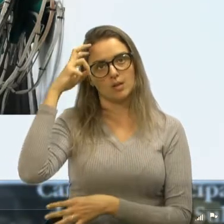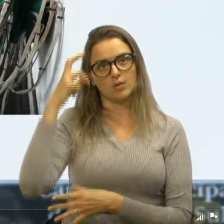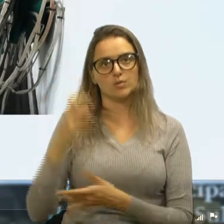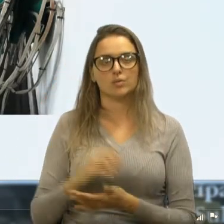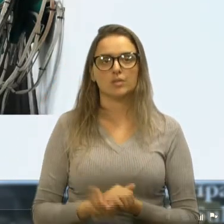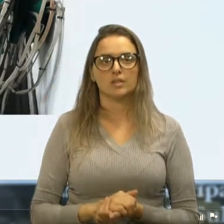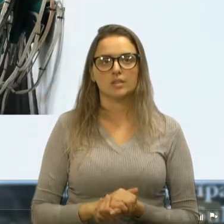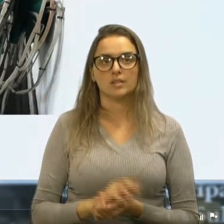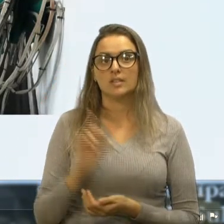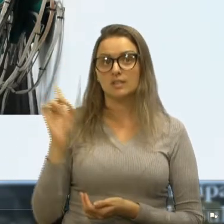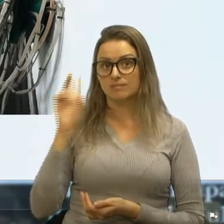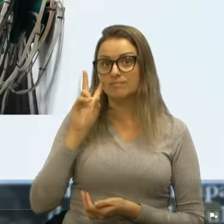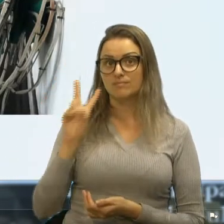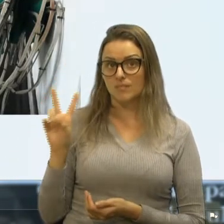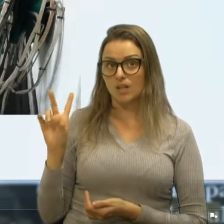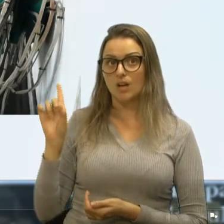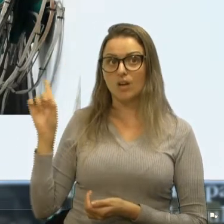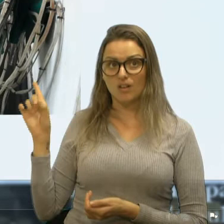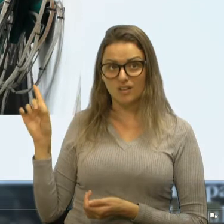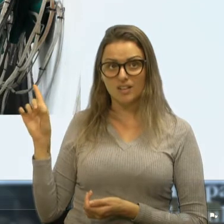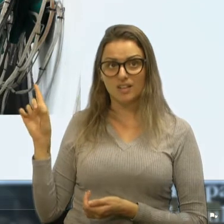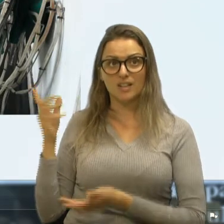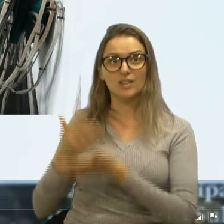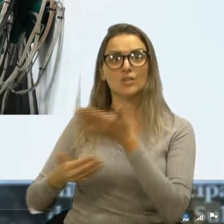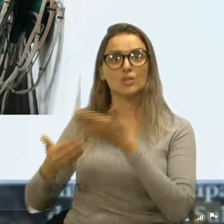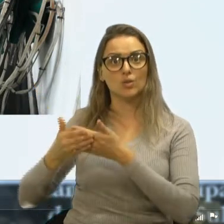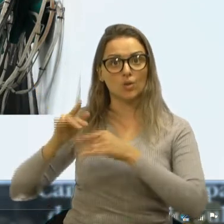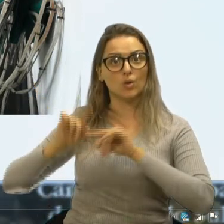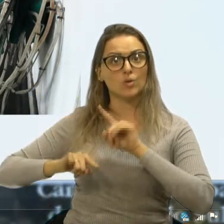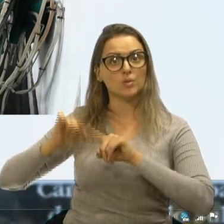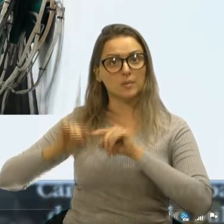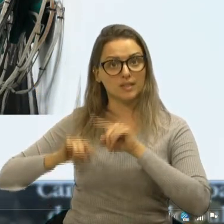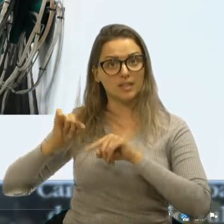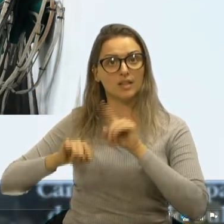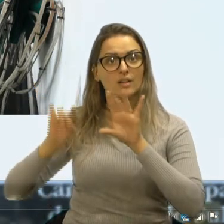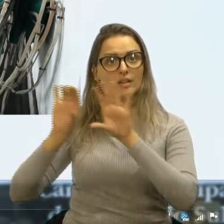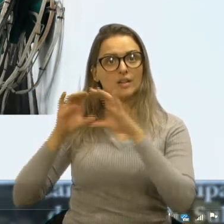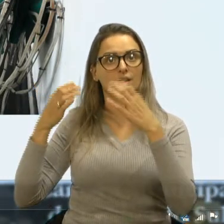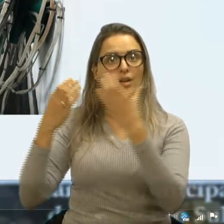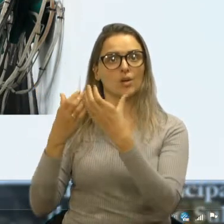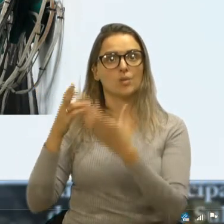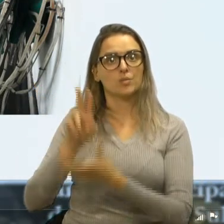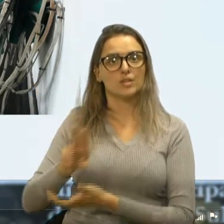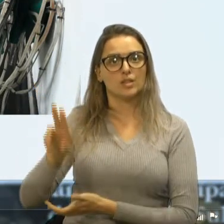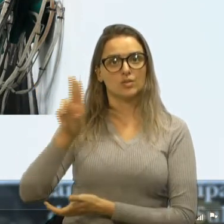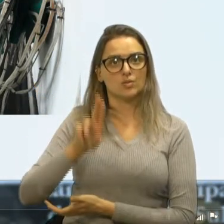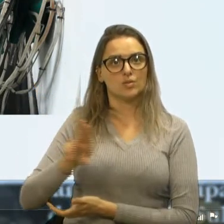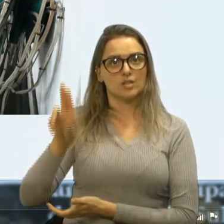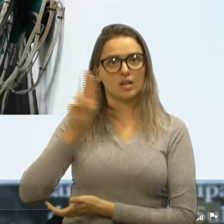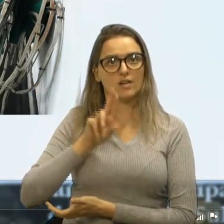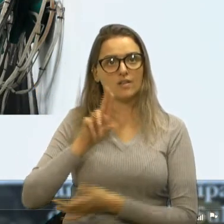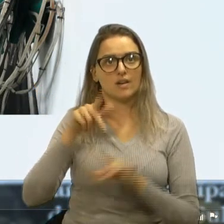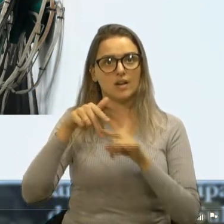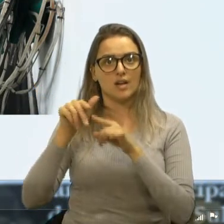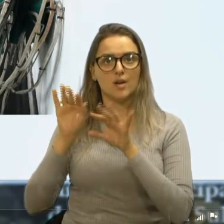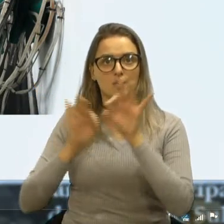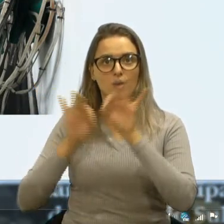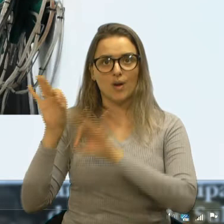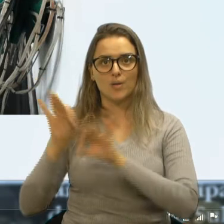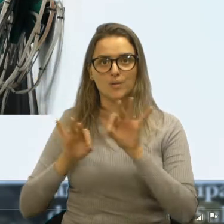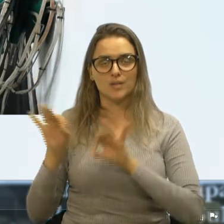lá, está mostrando. Esse aí é o material que a comunidade usava para o Natal da Praça.